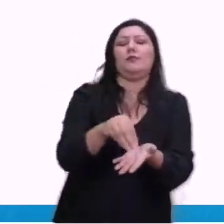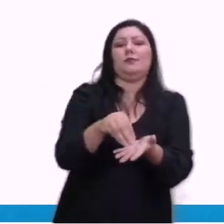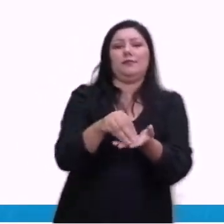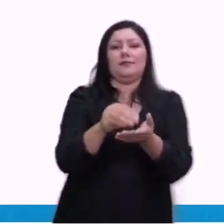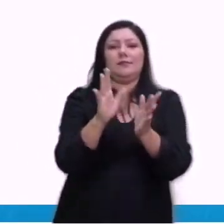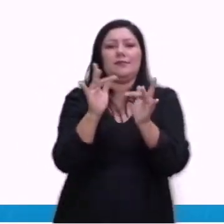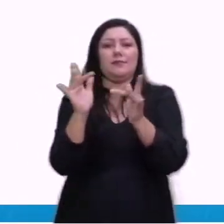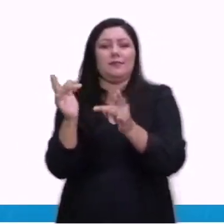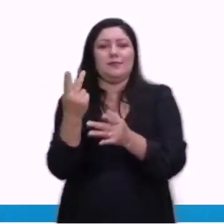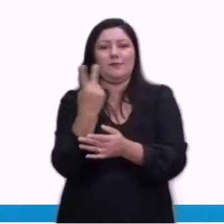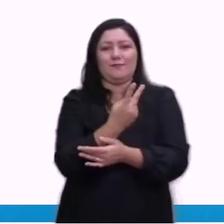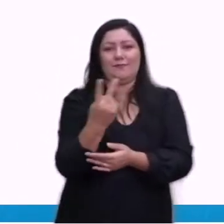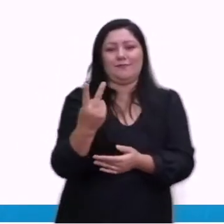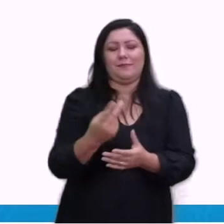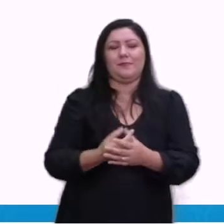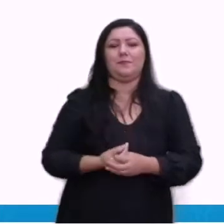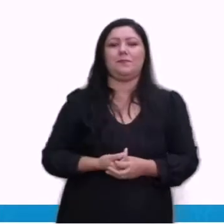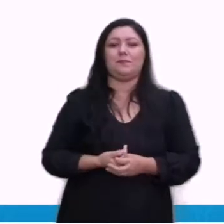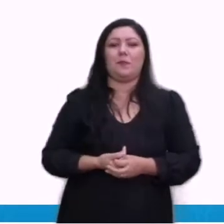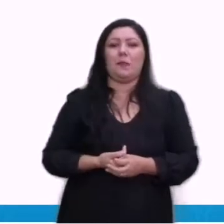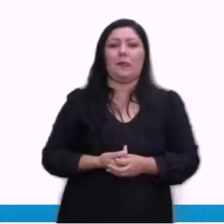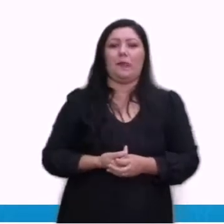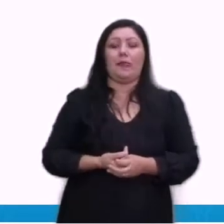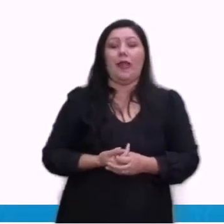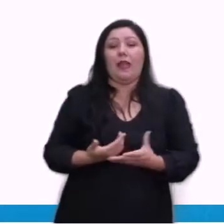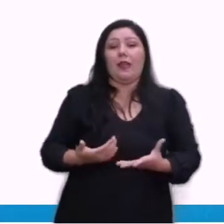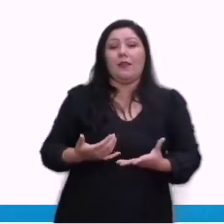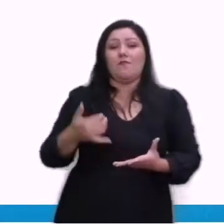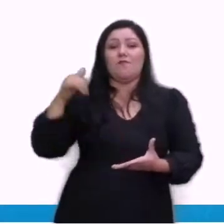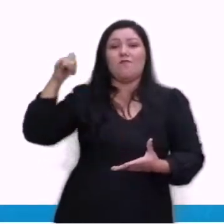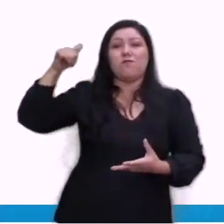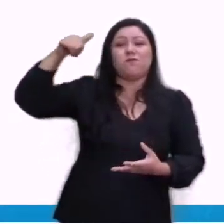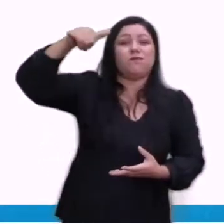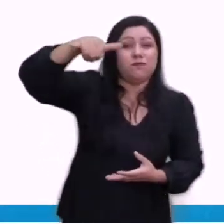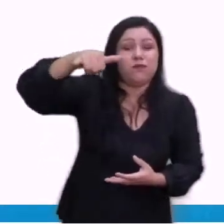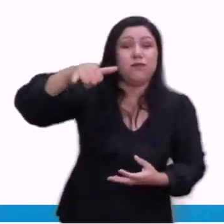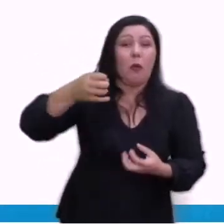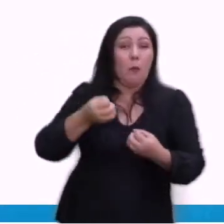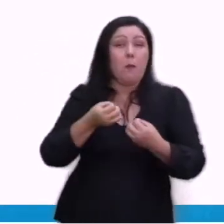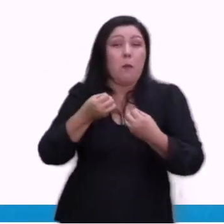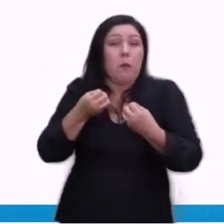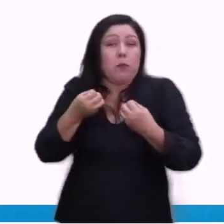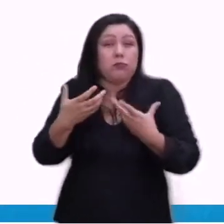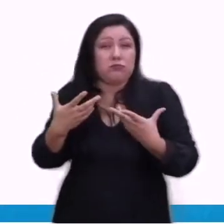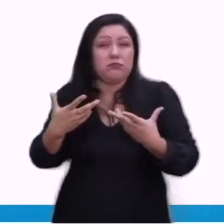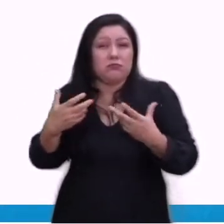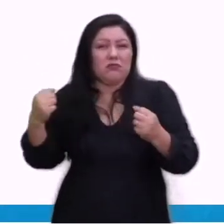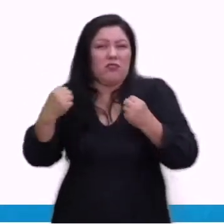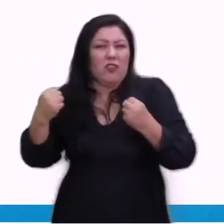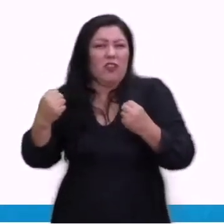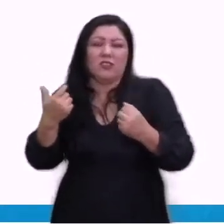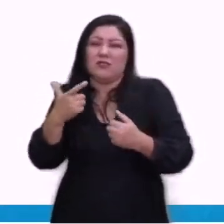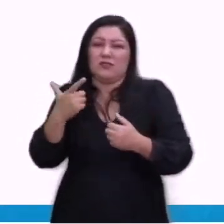não tinha uma força aérea de excelência poderosa, os poucos navios, desculpa, poucos